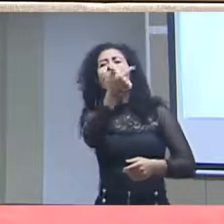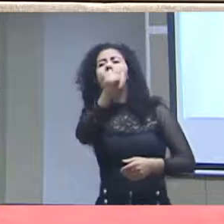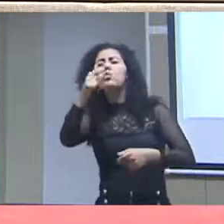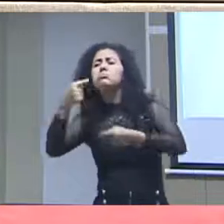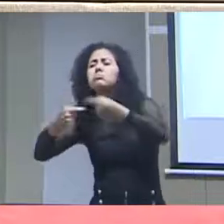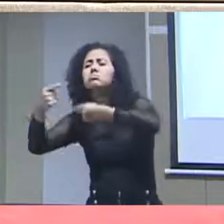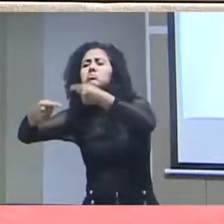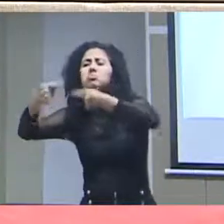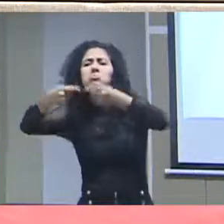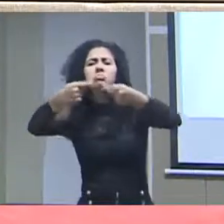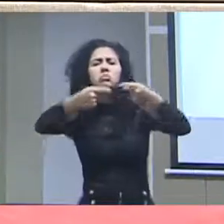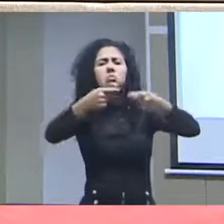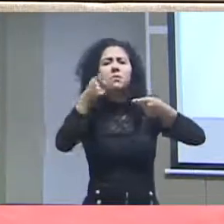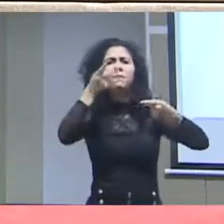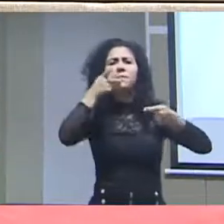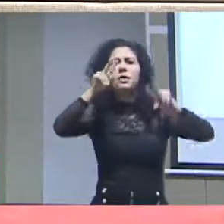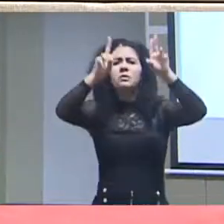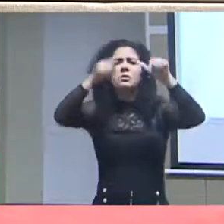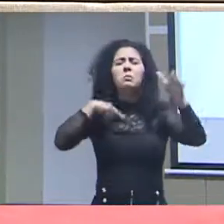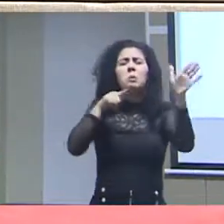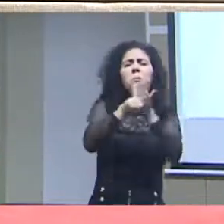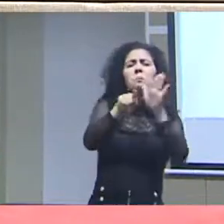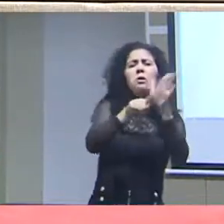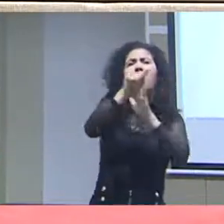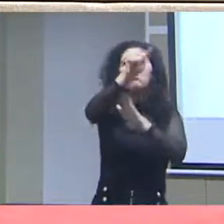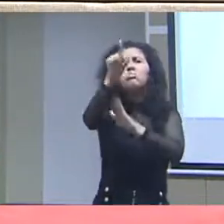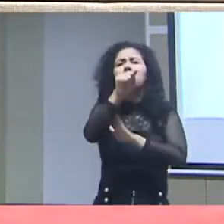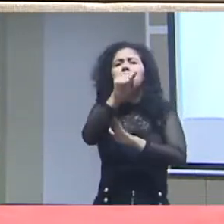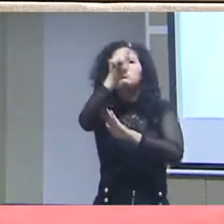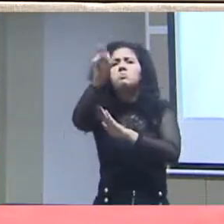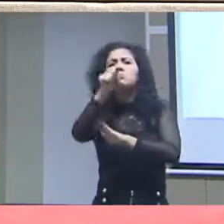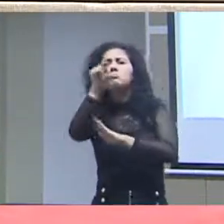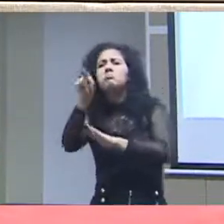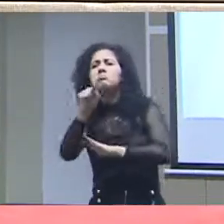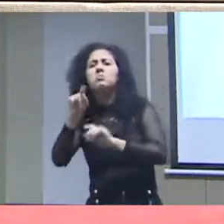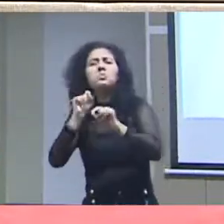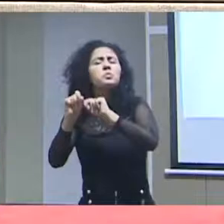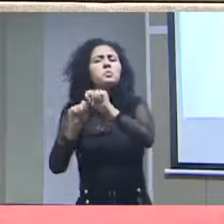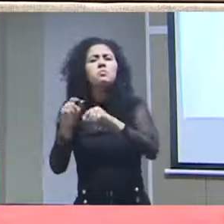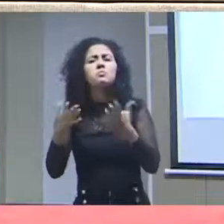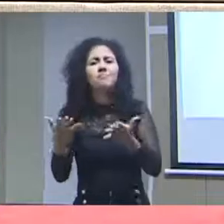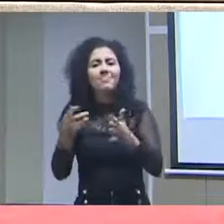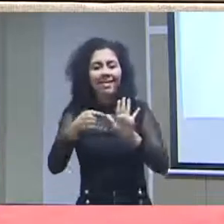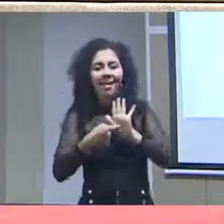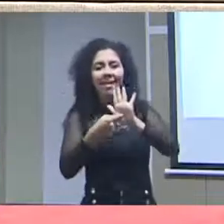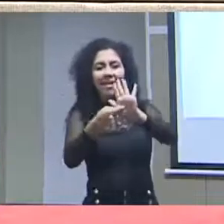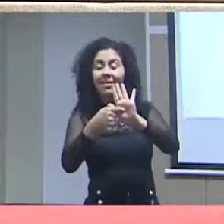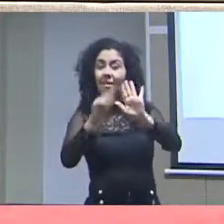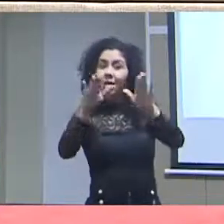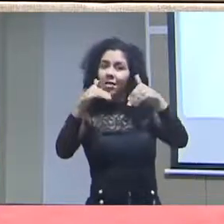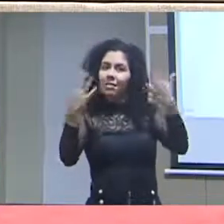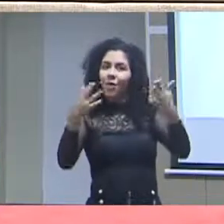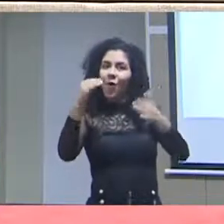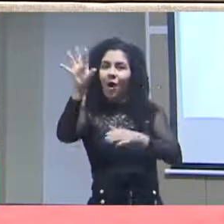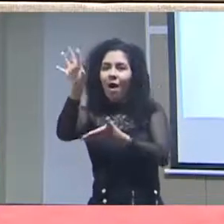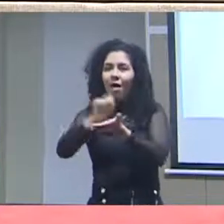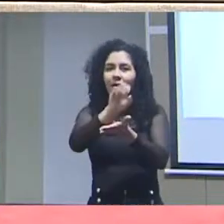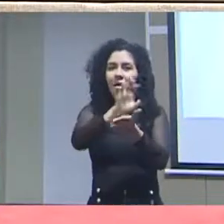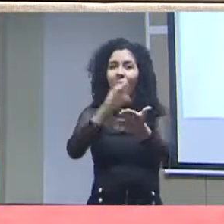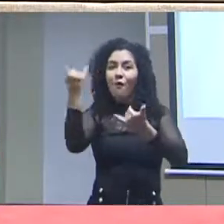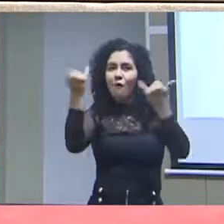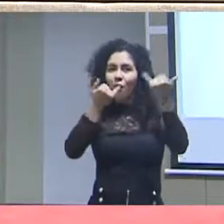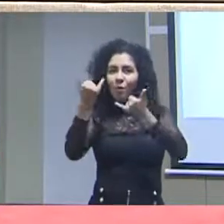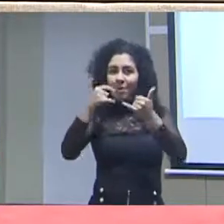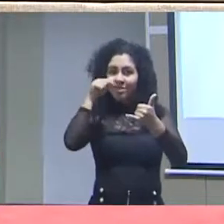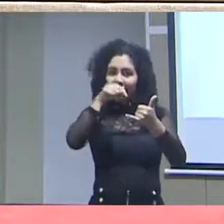discussões que questionassem aquilo que estava sendo apresentado. Os dados abertos, eles trazem essa possibilidade